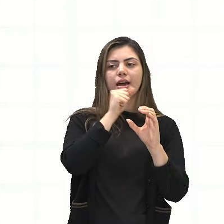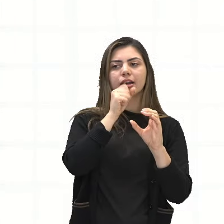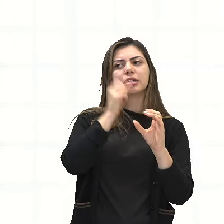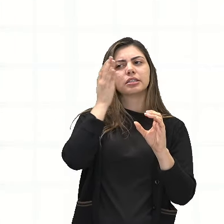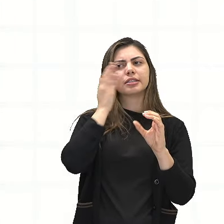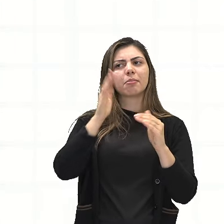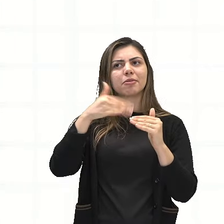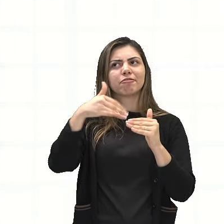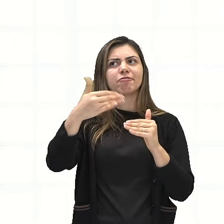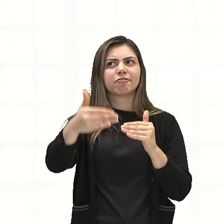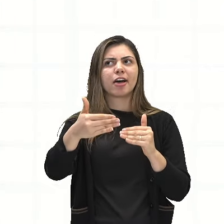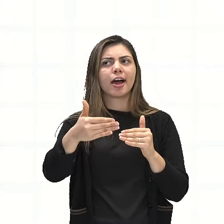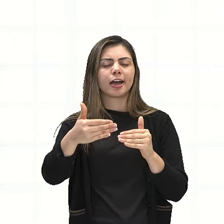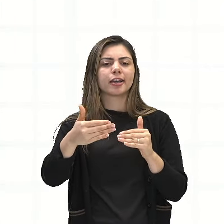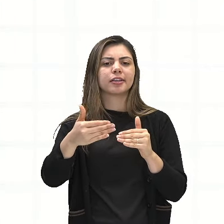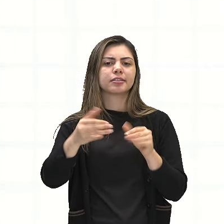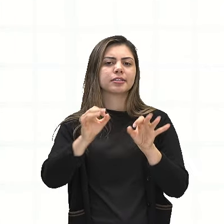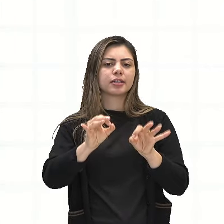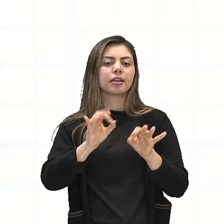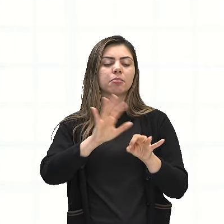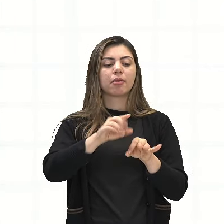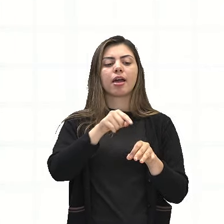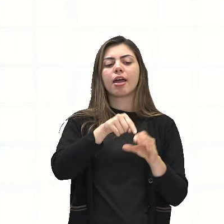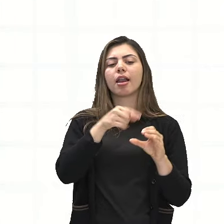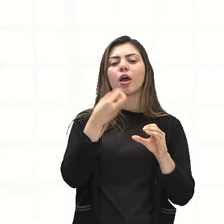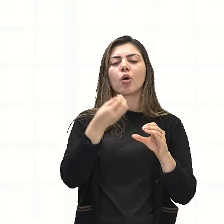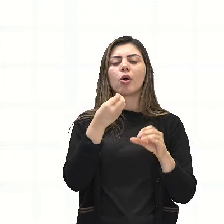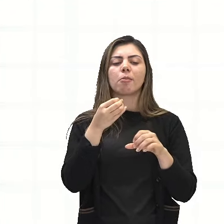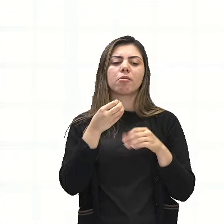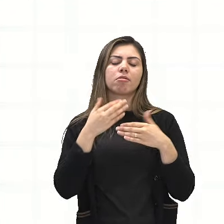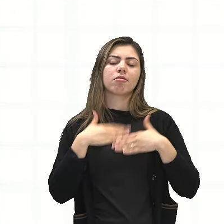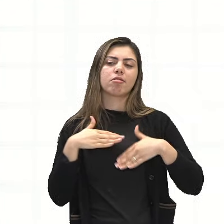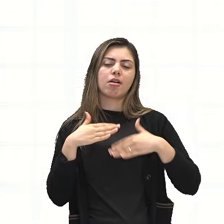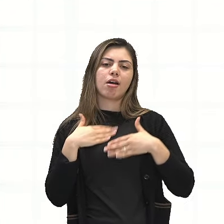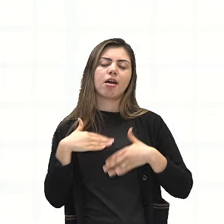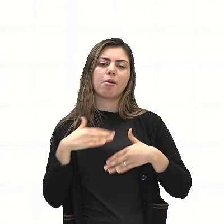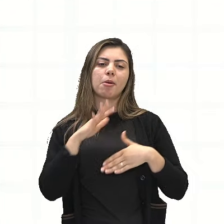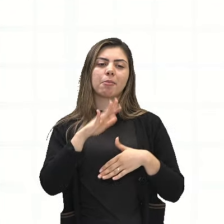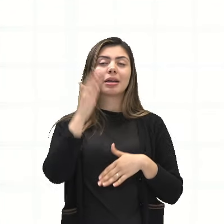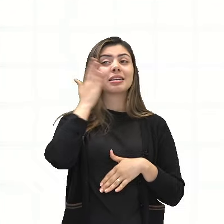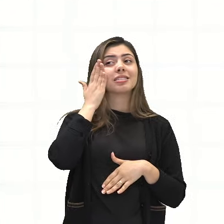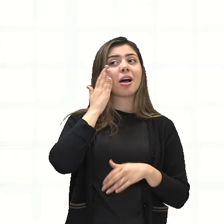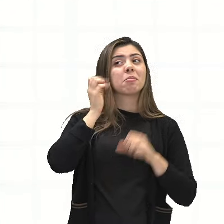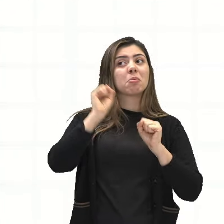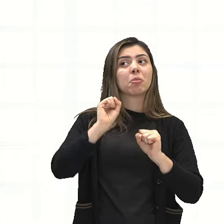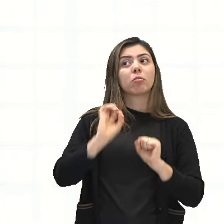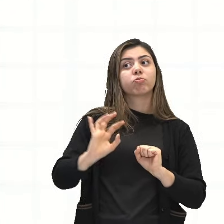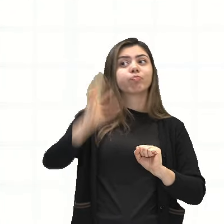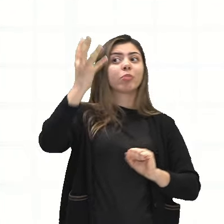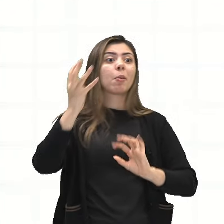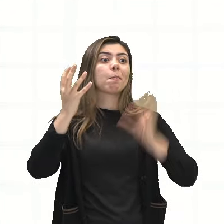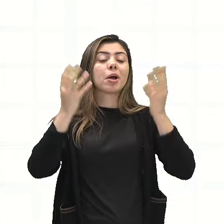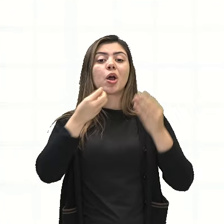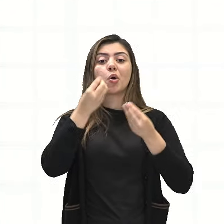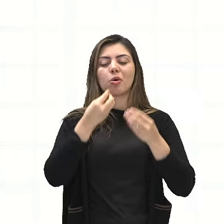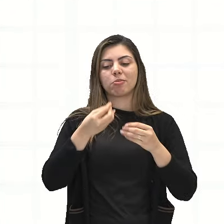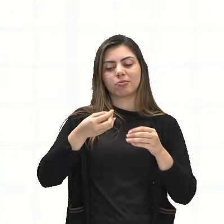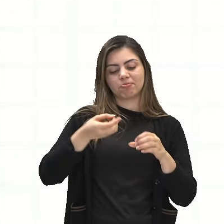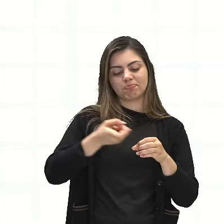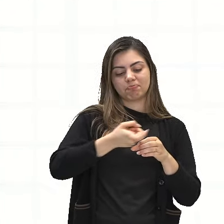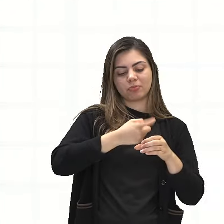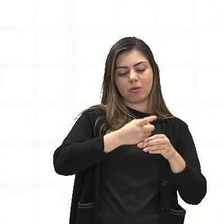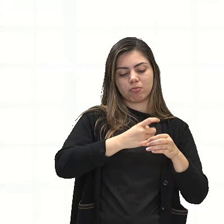seja, de calma, de tranquilidade, mas que sabe que a qualquer momento vai ser descascada.